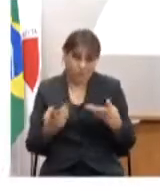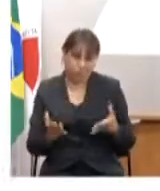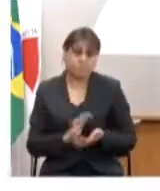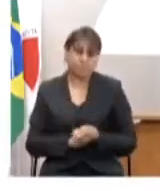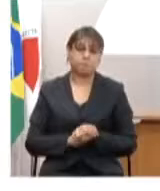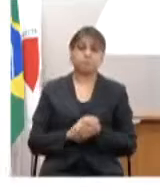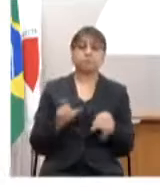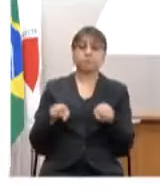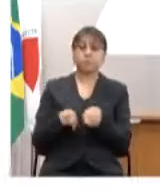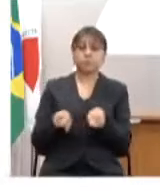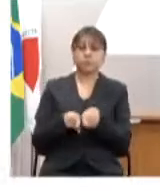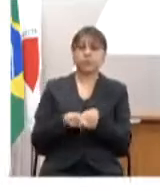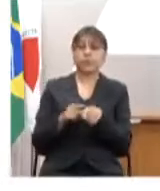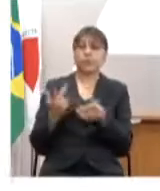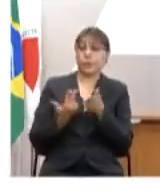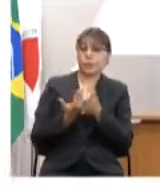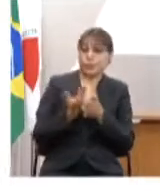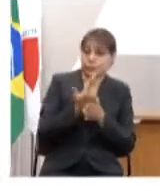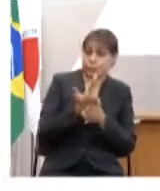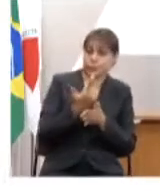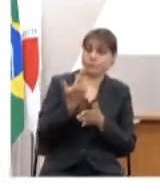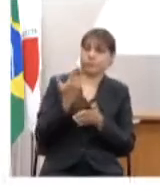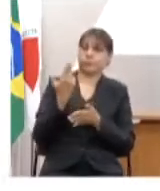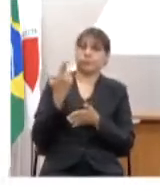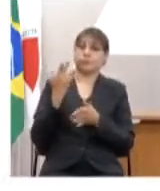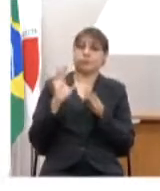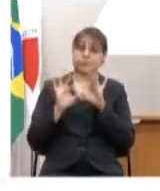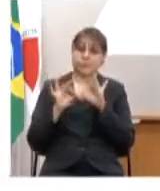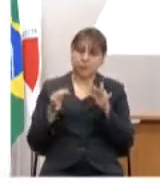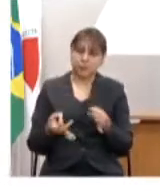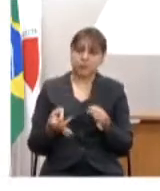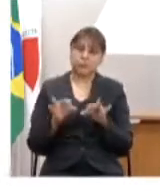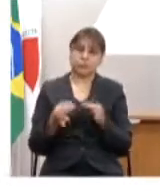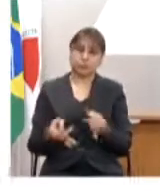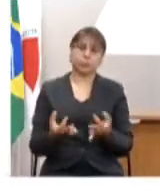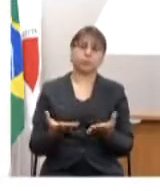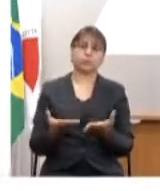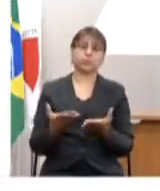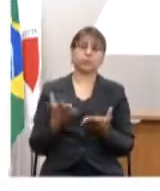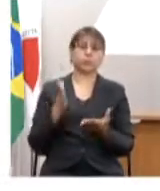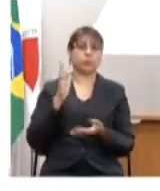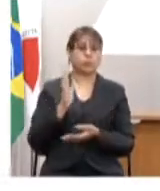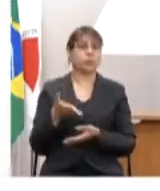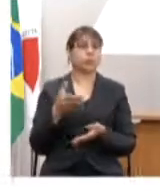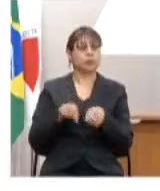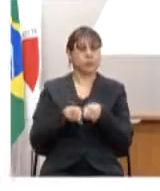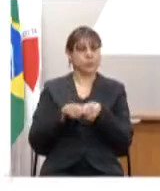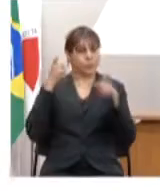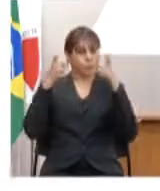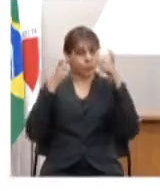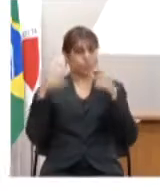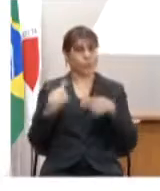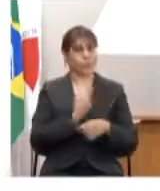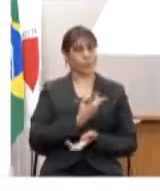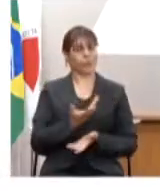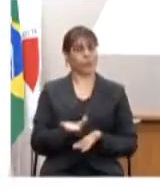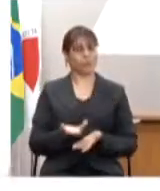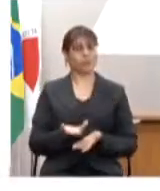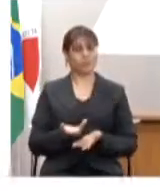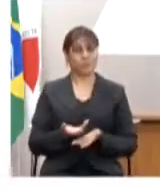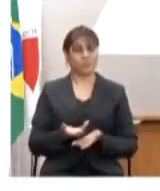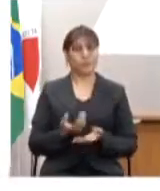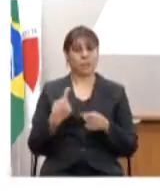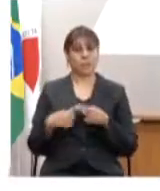cirurgias eletivas essa foi uma pauta que sempre preocupou muito a Secretaria Estadual de Saúde num primeiro momento